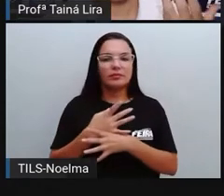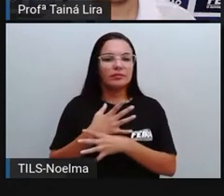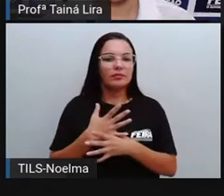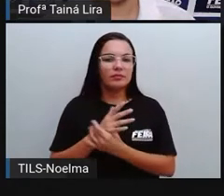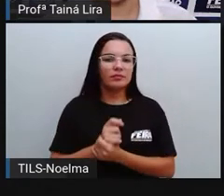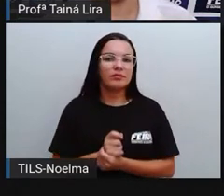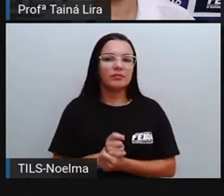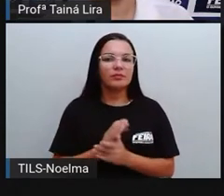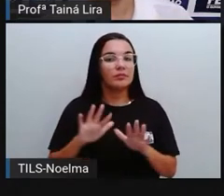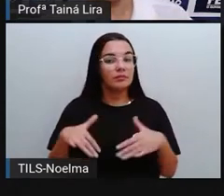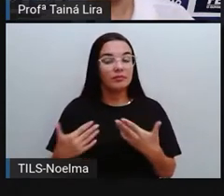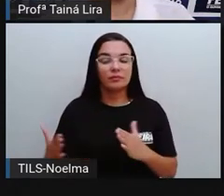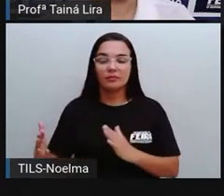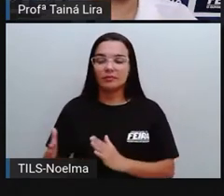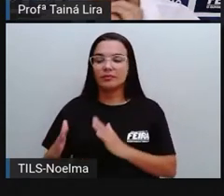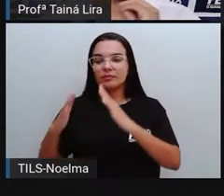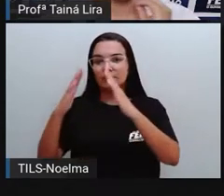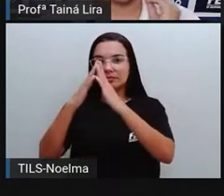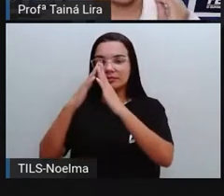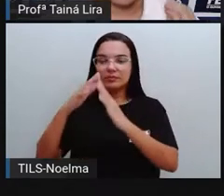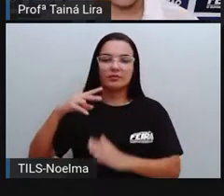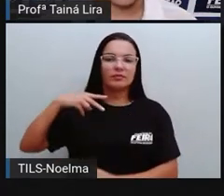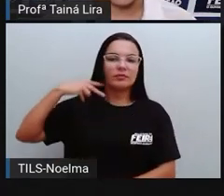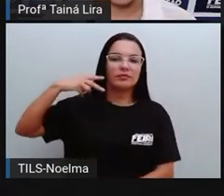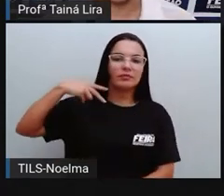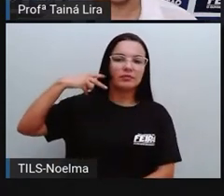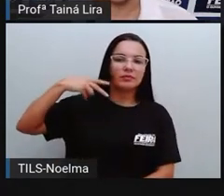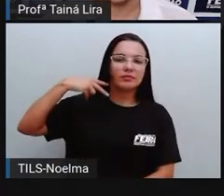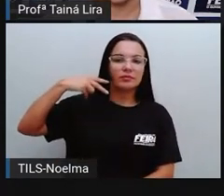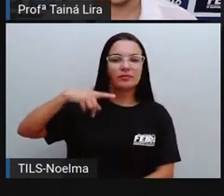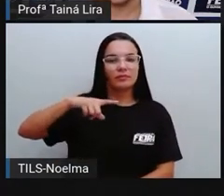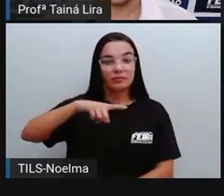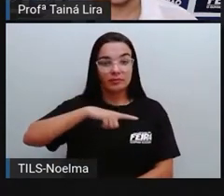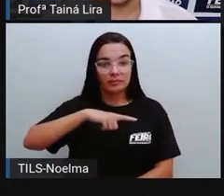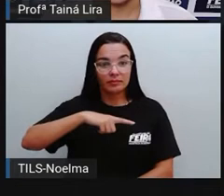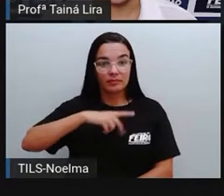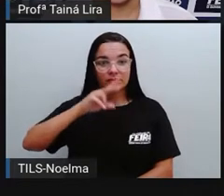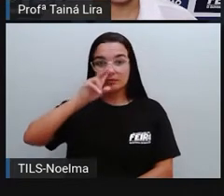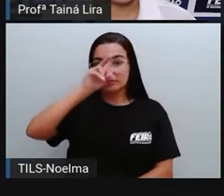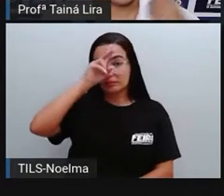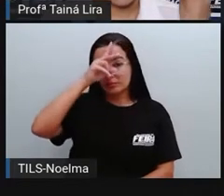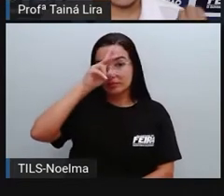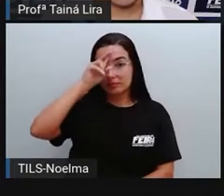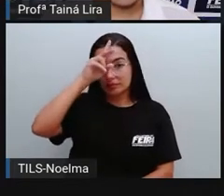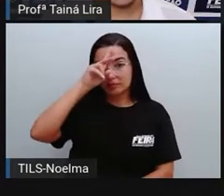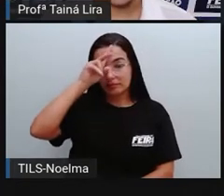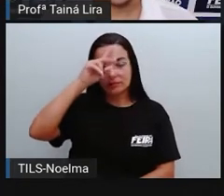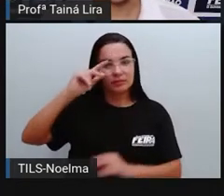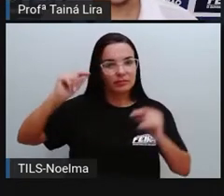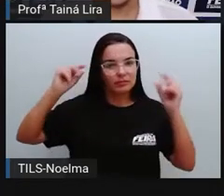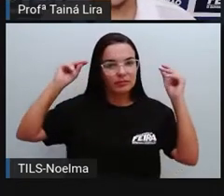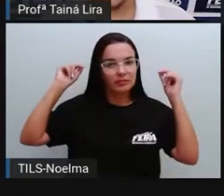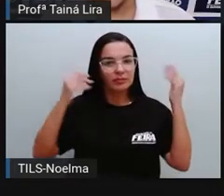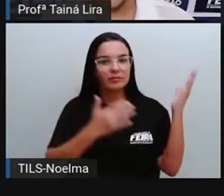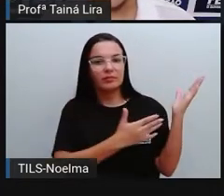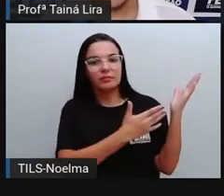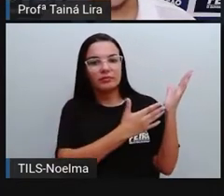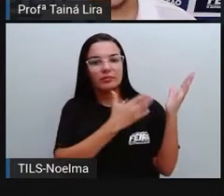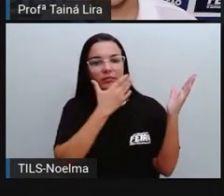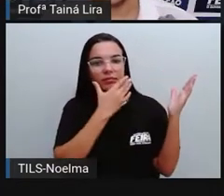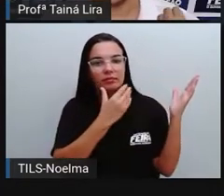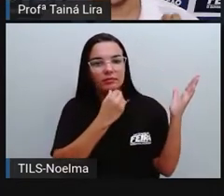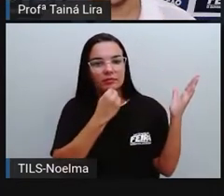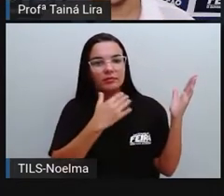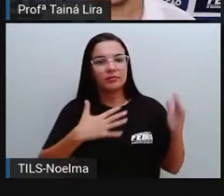Câmara de Feira, né, tem uma história já de algum tempo. Essa a imagem do